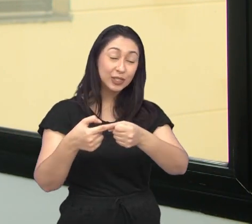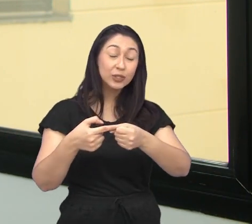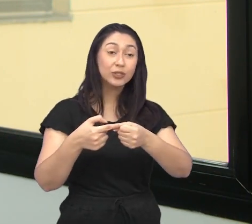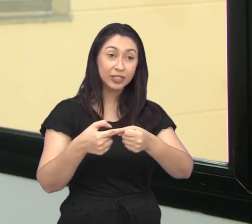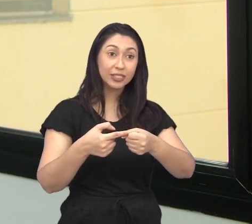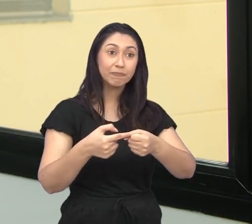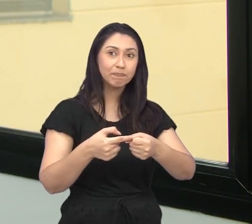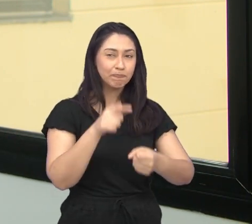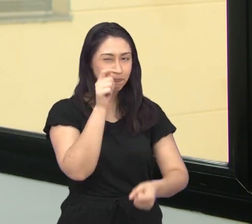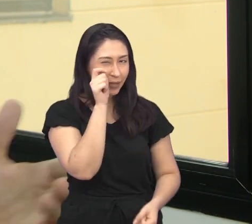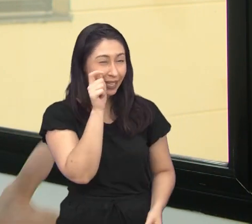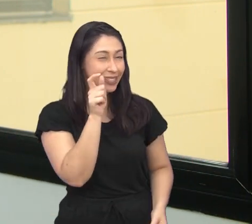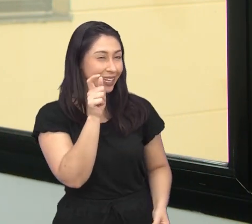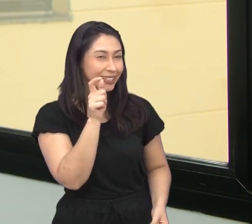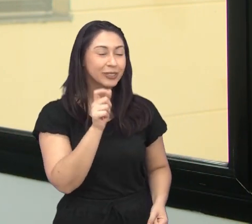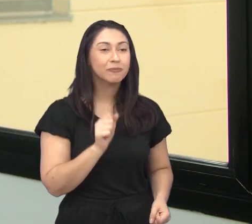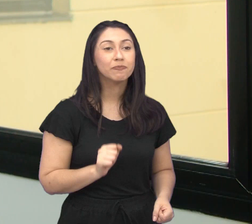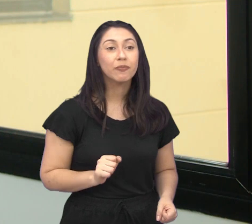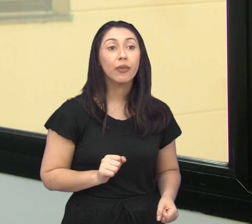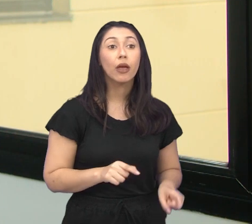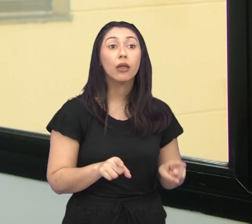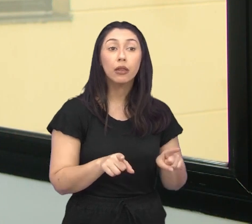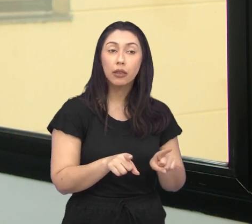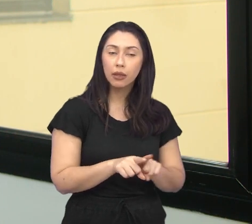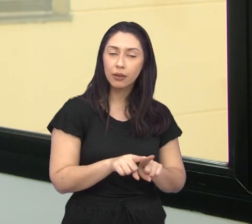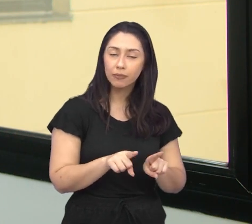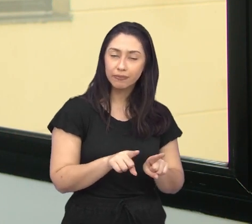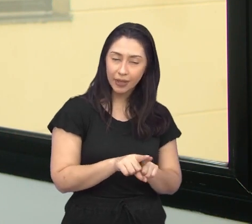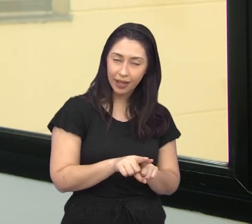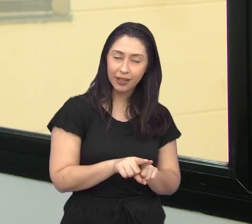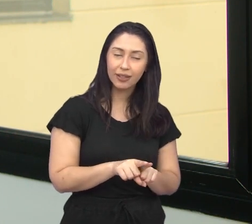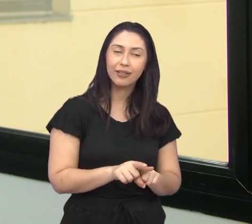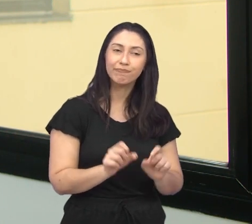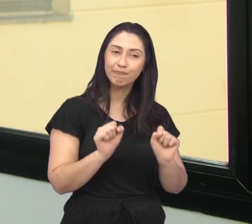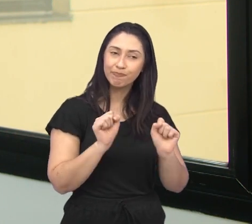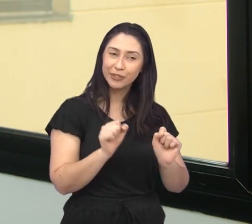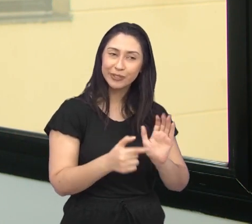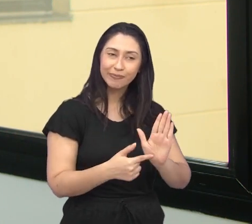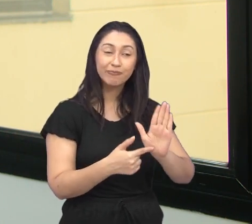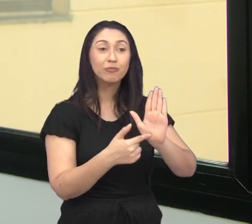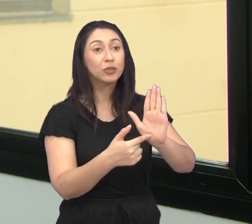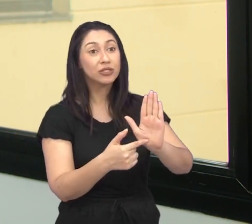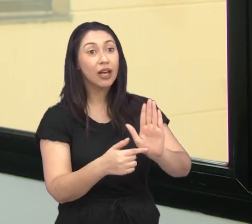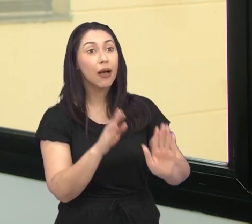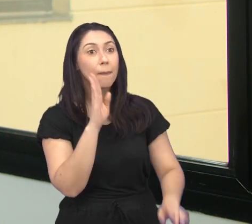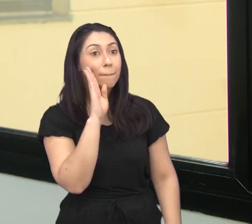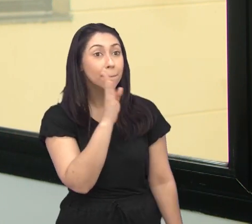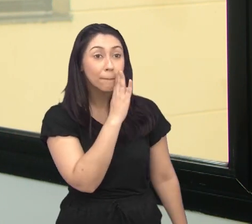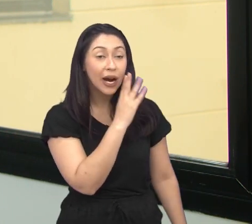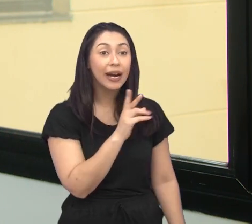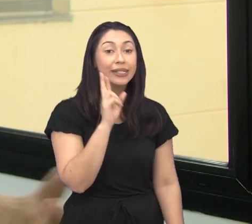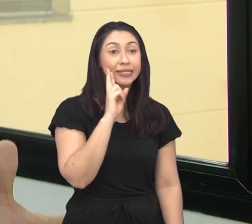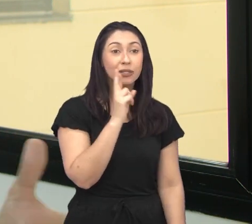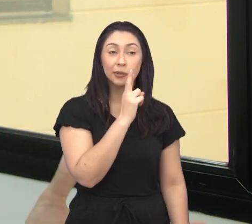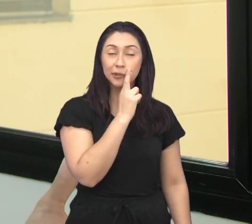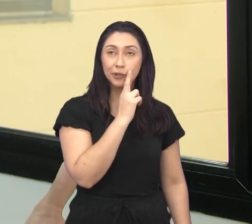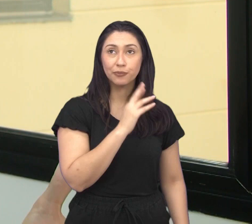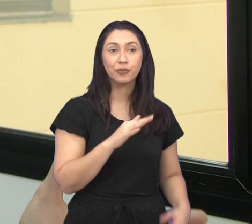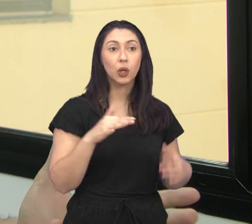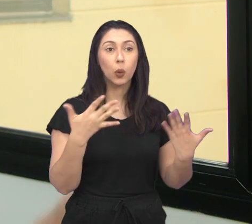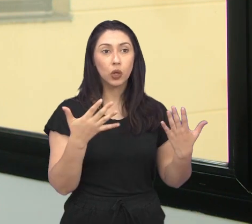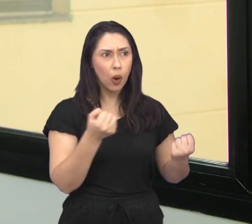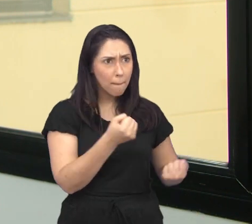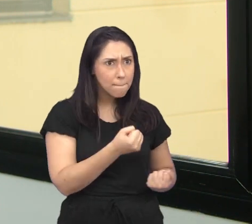regiões e outras cidades de grande interesse do turismo. Outro ponto que a gente pode mencionar são os bares e